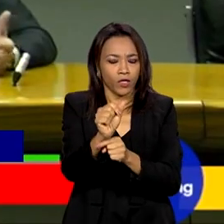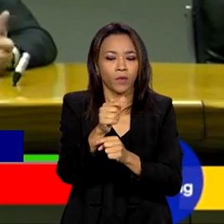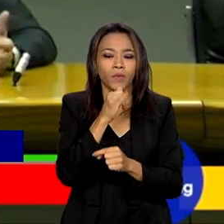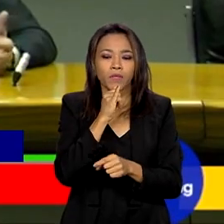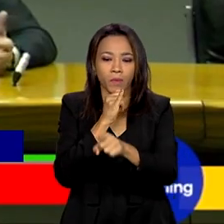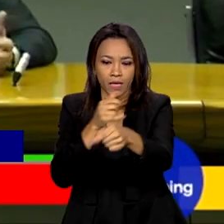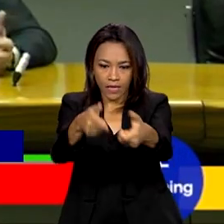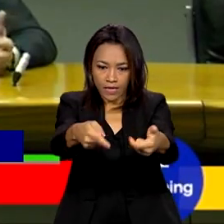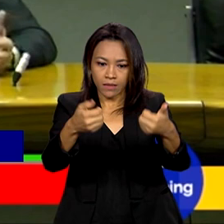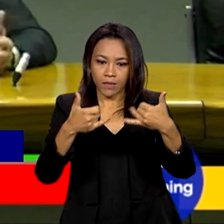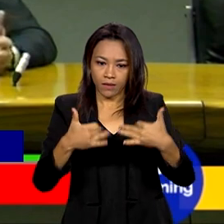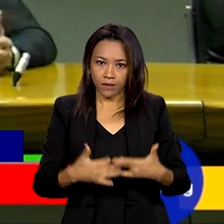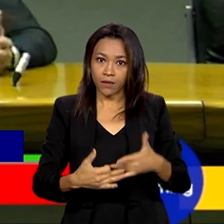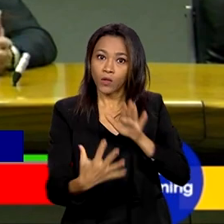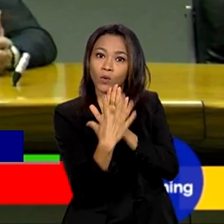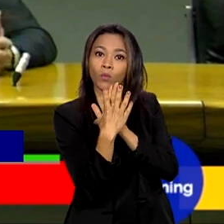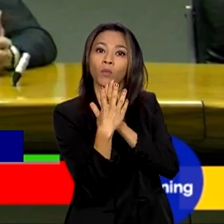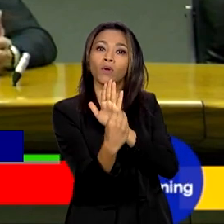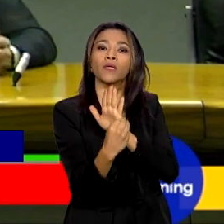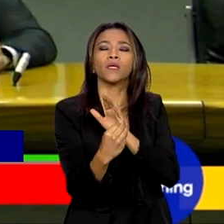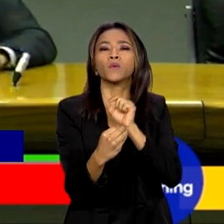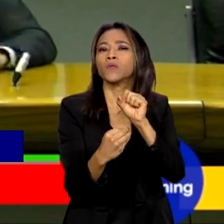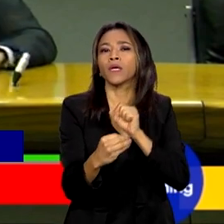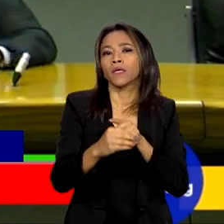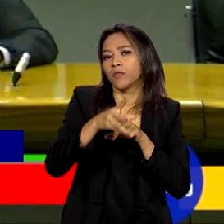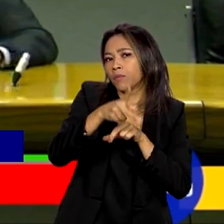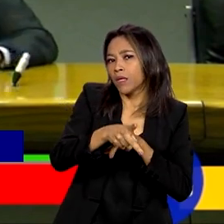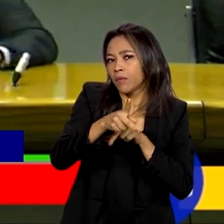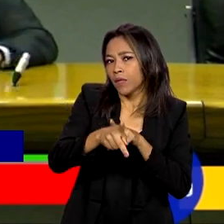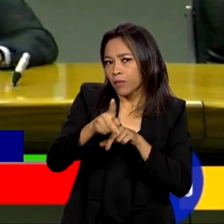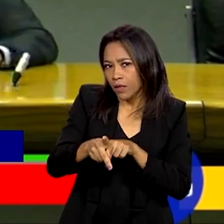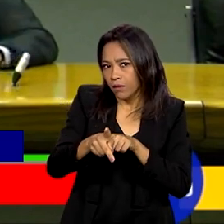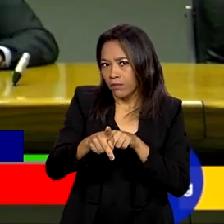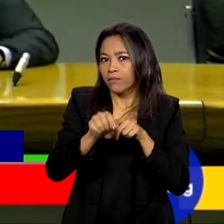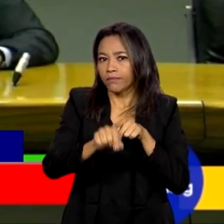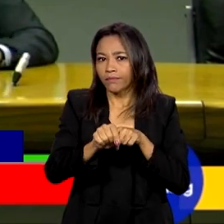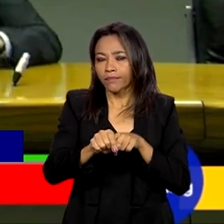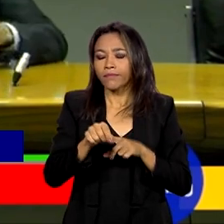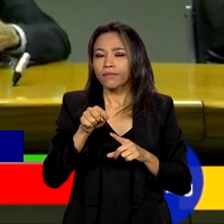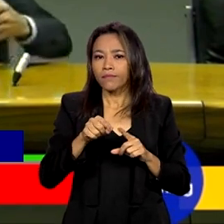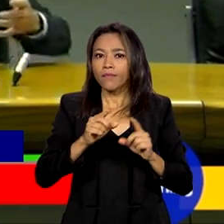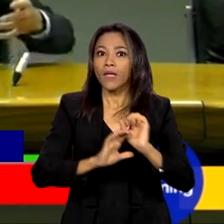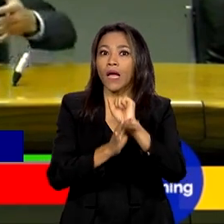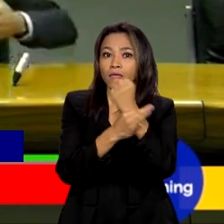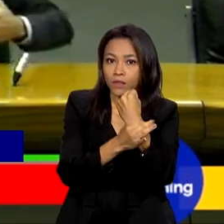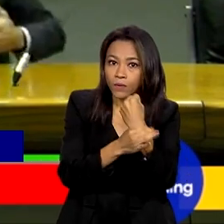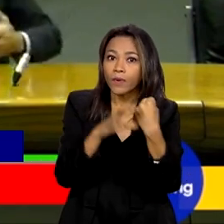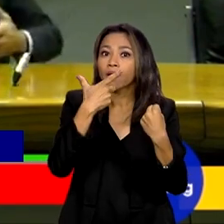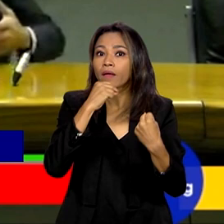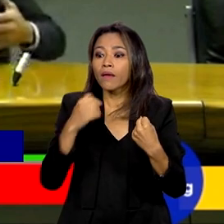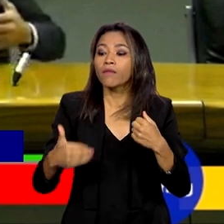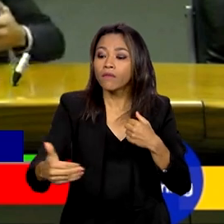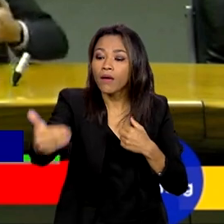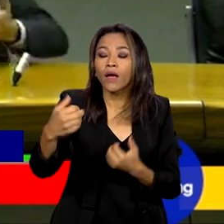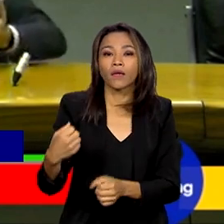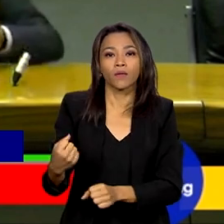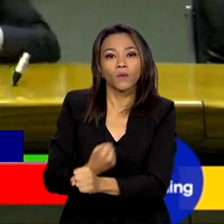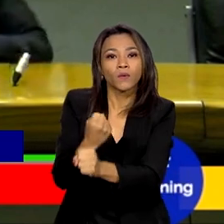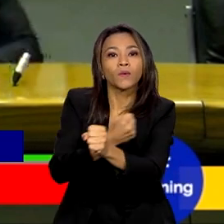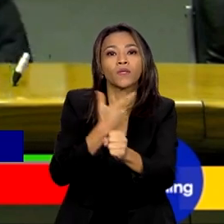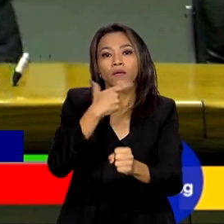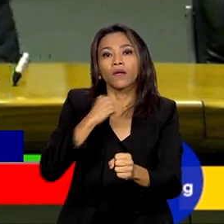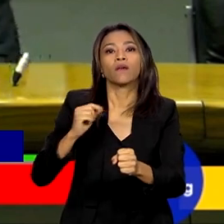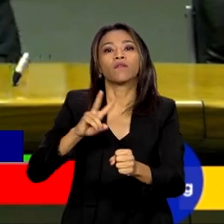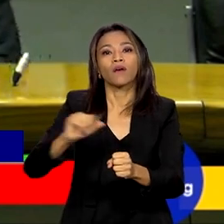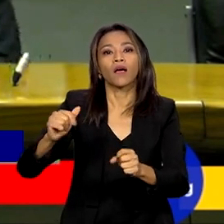interessante do ponto de vista de transferência de risco, de governança. Ele garante que quem vai construir vai operar, então você garante a qualidade